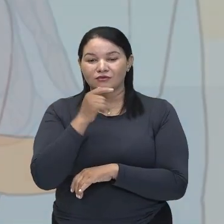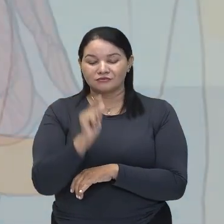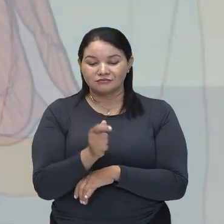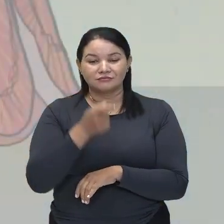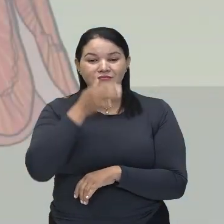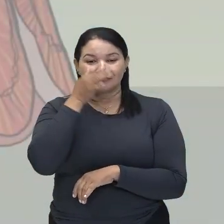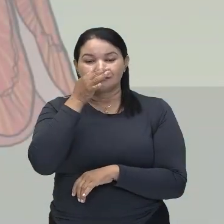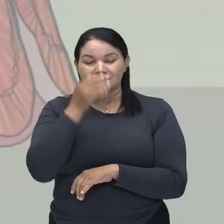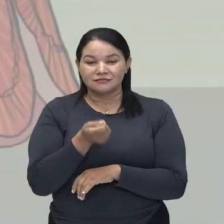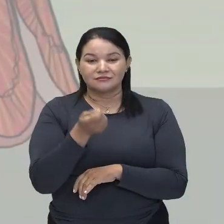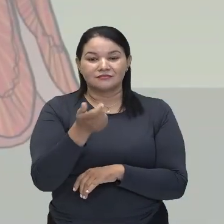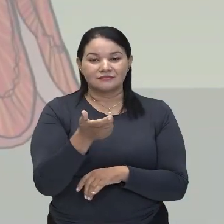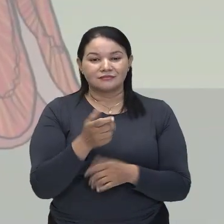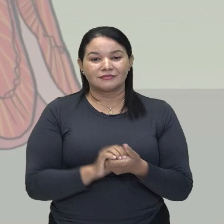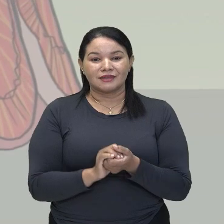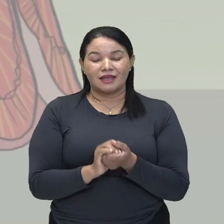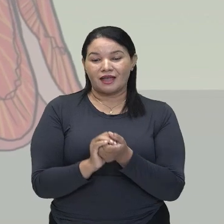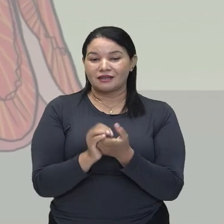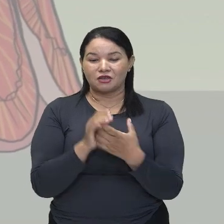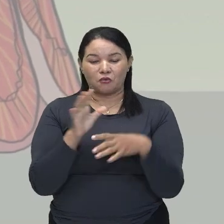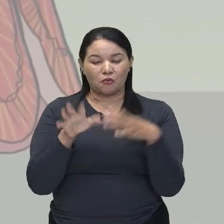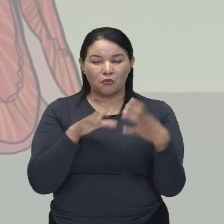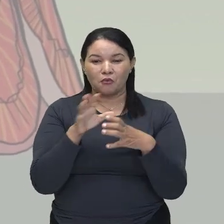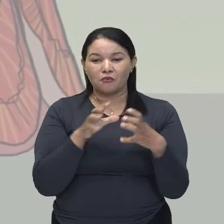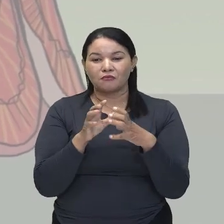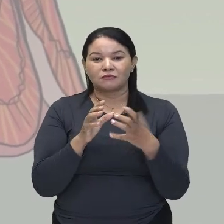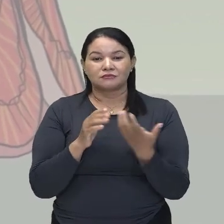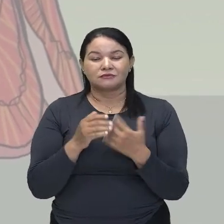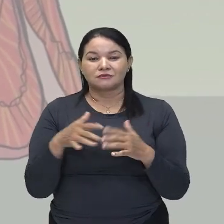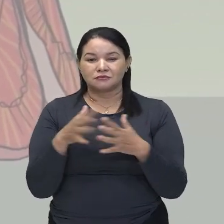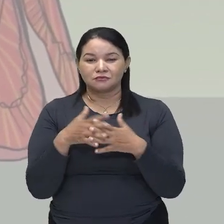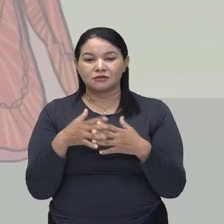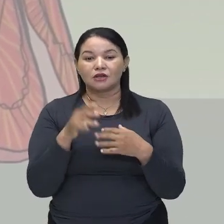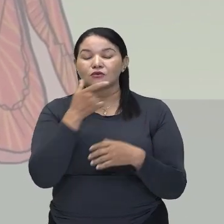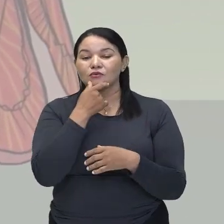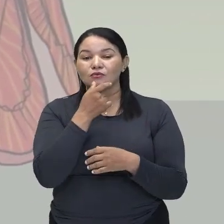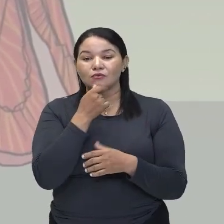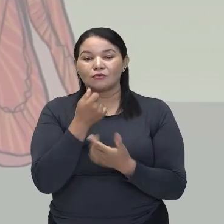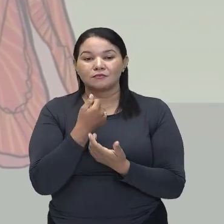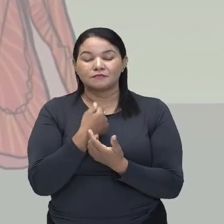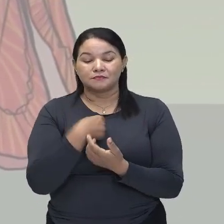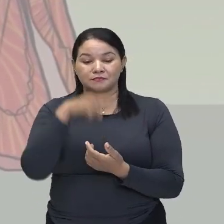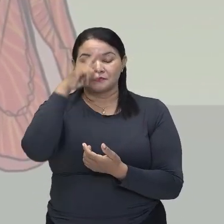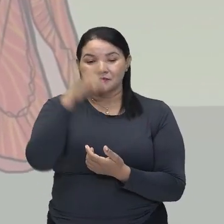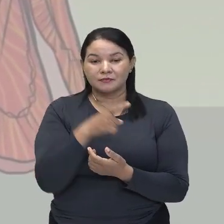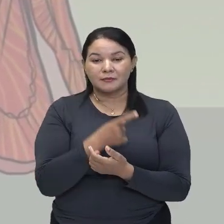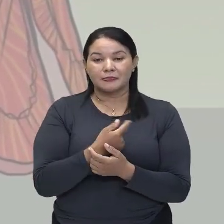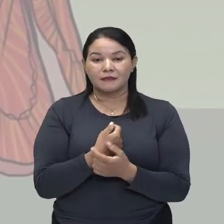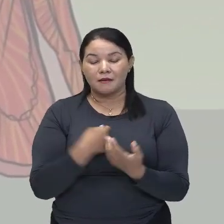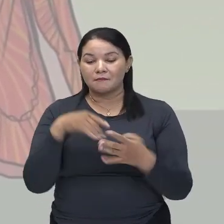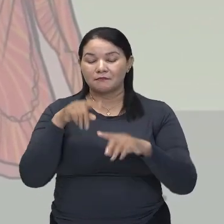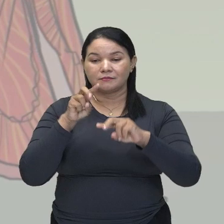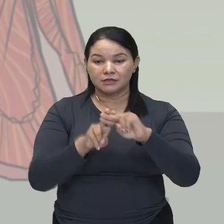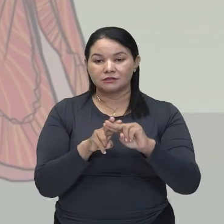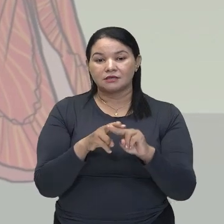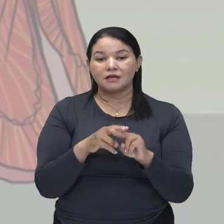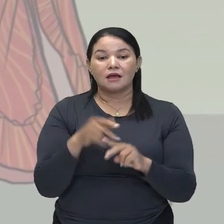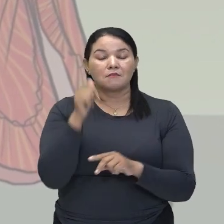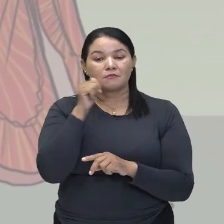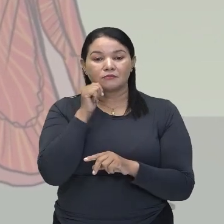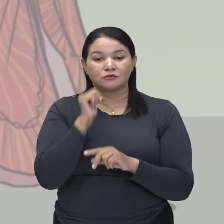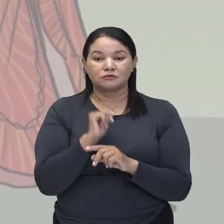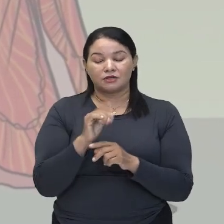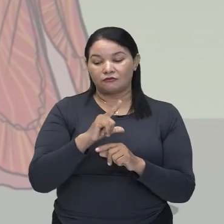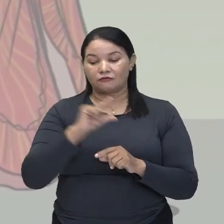flor. Carmen provoca uma briga. E como resultado, O tenente Zuniga, Manda Dom José prendê-la. Carmen o seduz